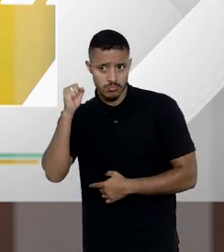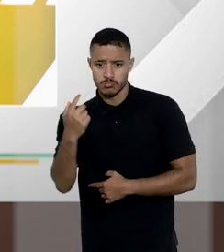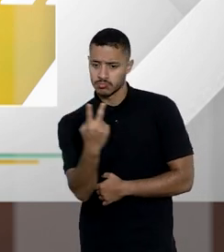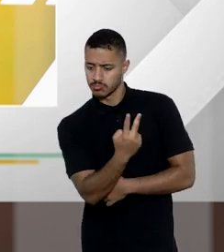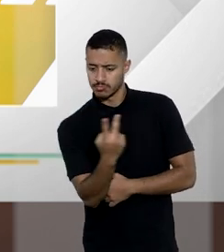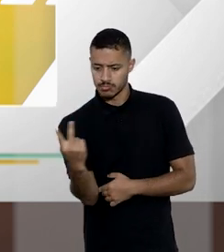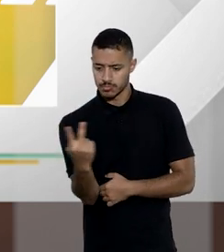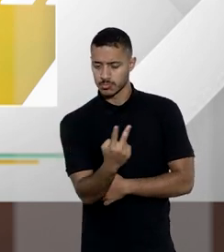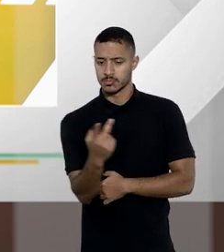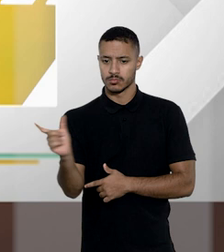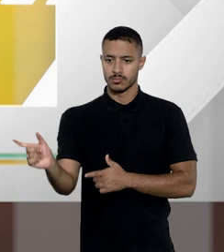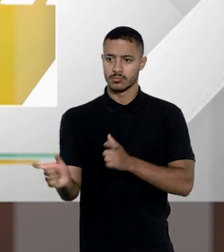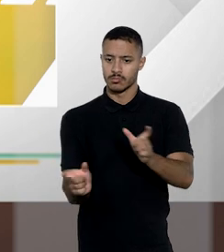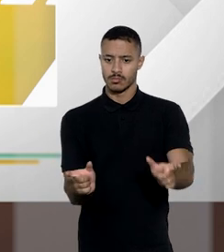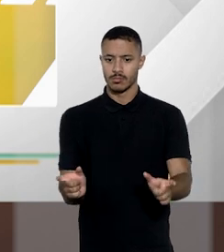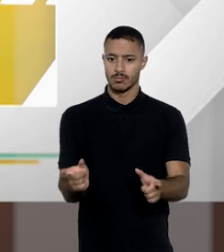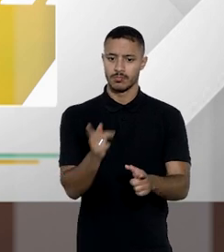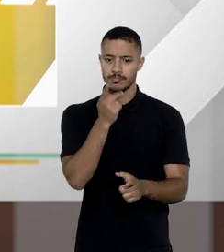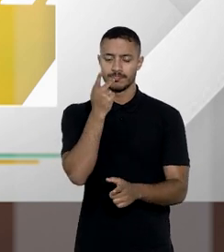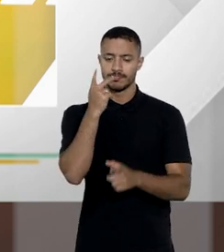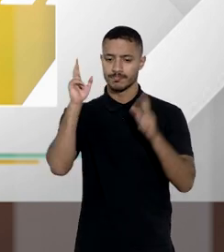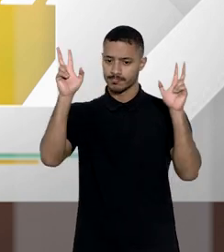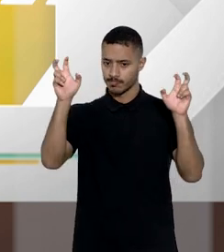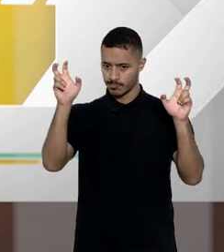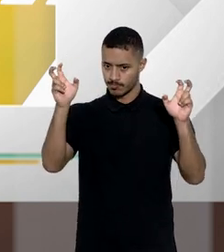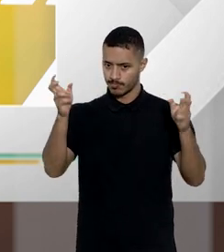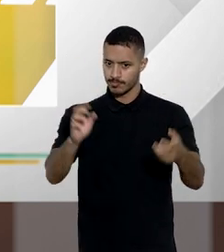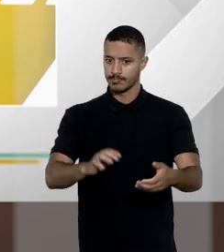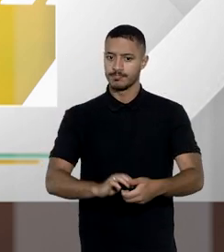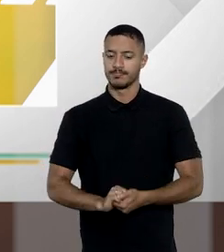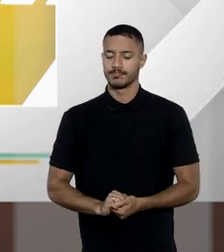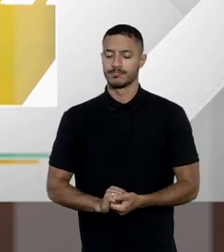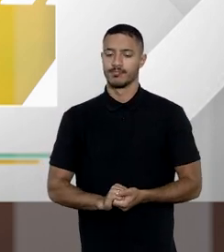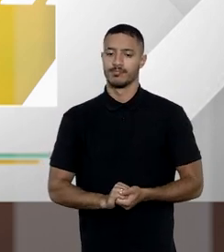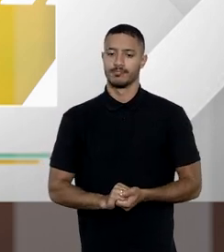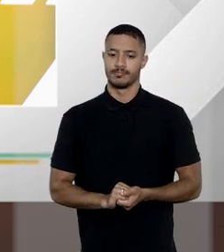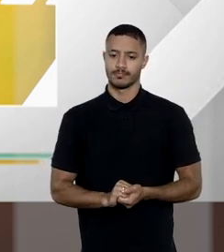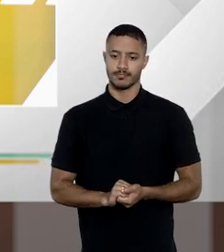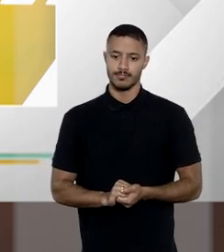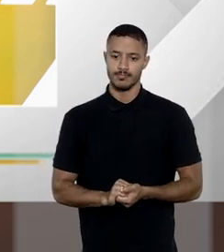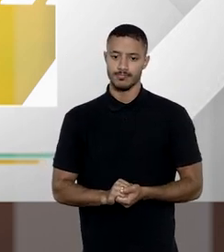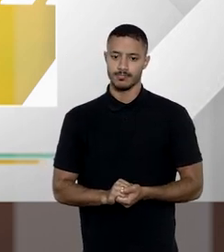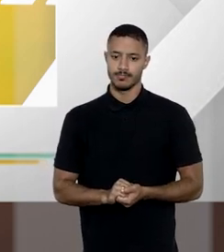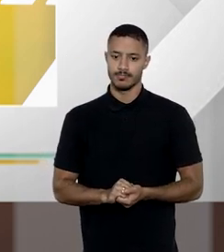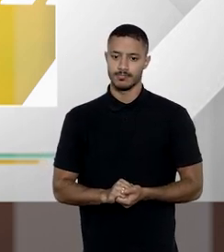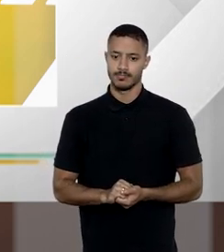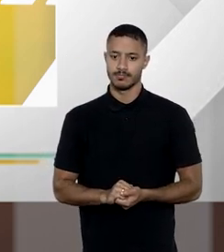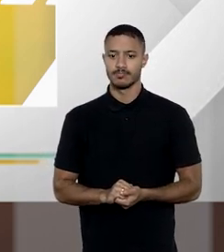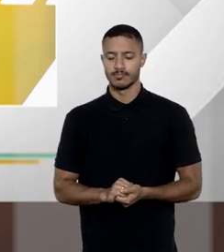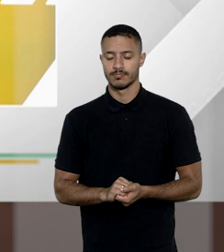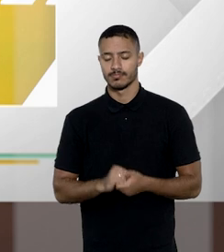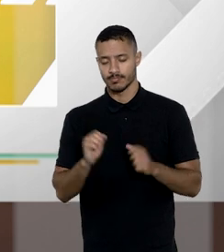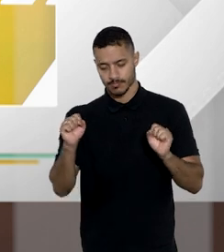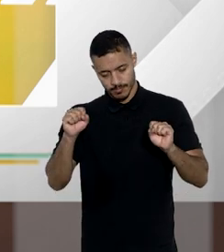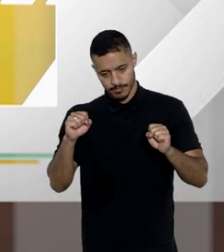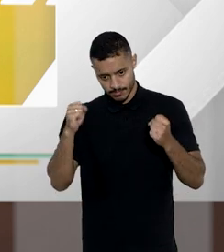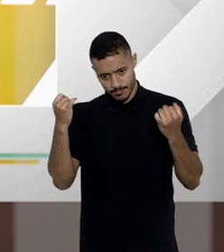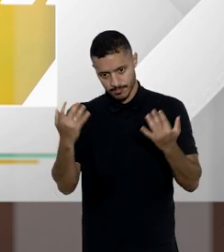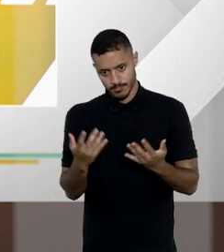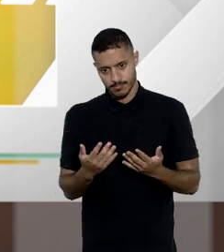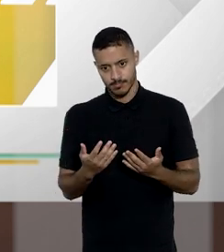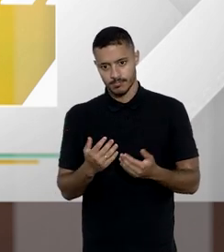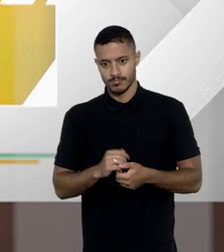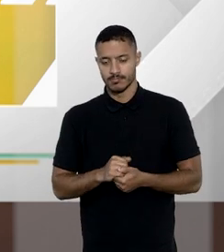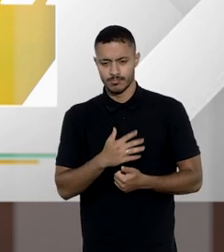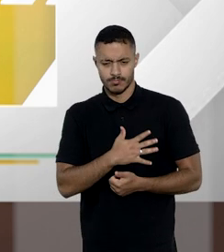ouvir ambos eu queria que ambos explanassem sobre esse tema professor Rolf Madaleno podemos começar pelo senhor por favor claro claro